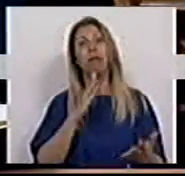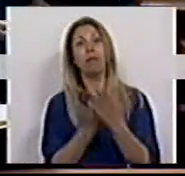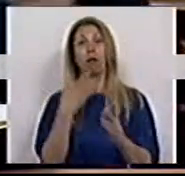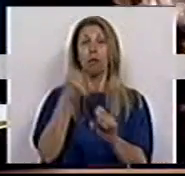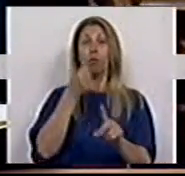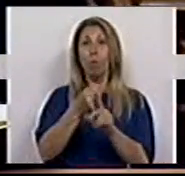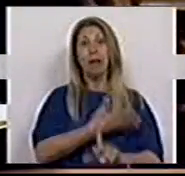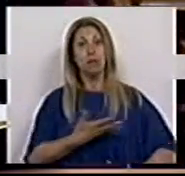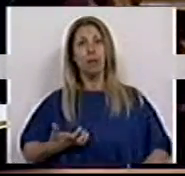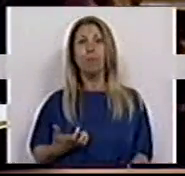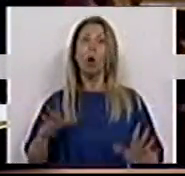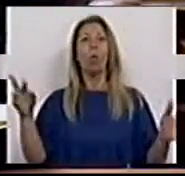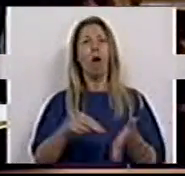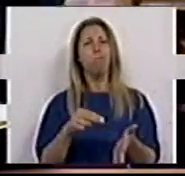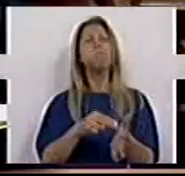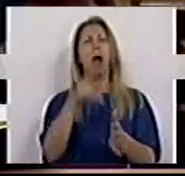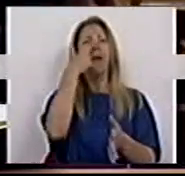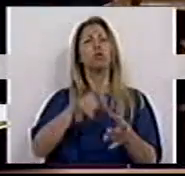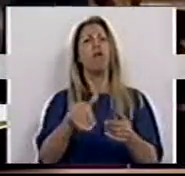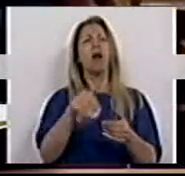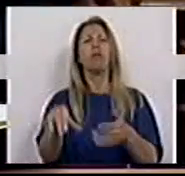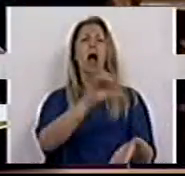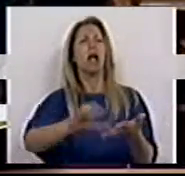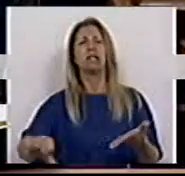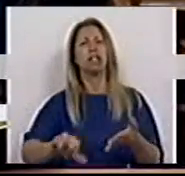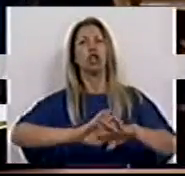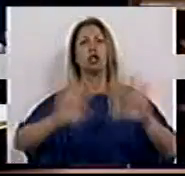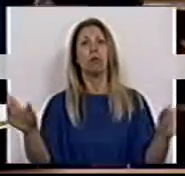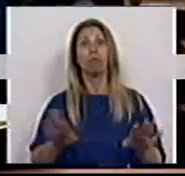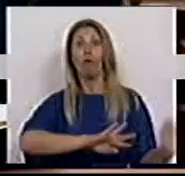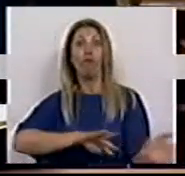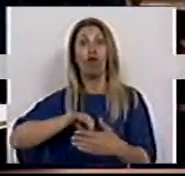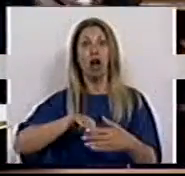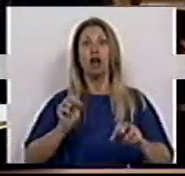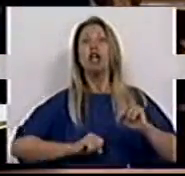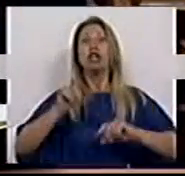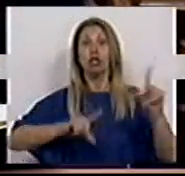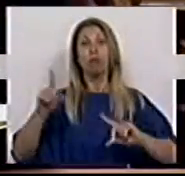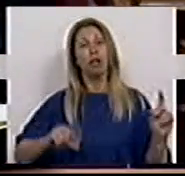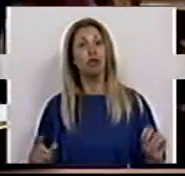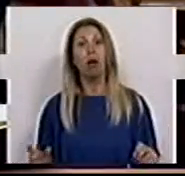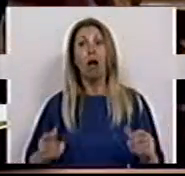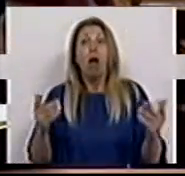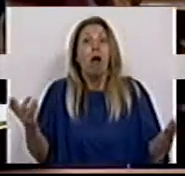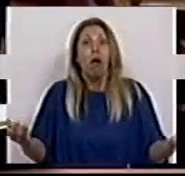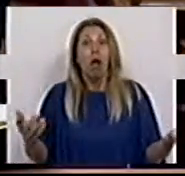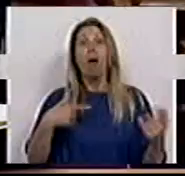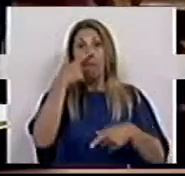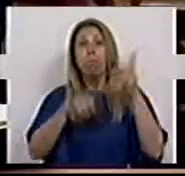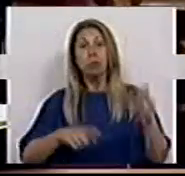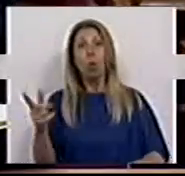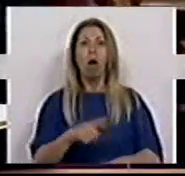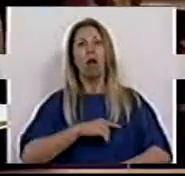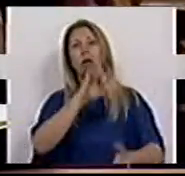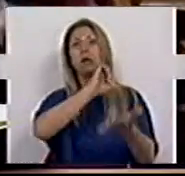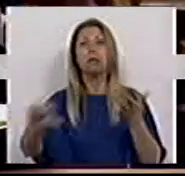desemprego, é esperar que as pessoas desistam de procurar e saiam, sejam varridas das estatísticas, é esperar que as pessoas desistam e procurem um part-time por 300